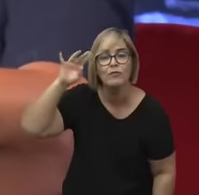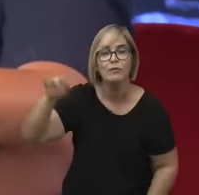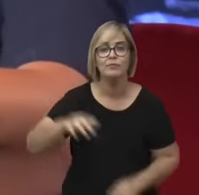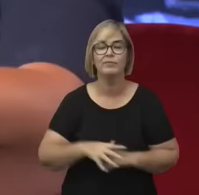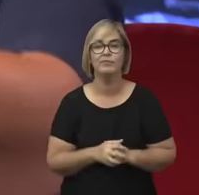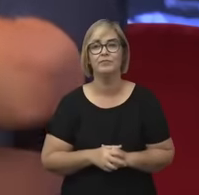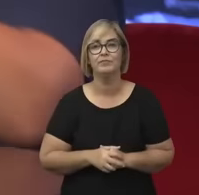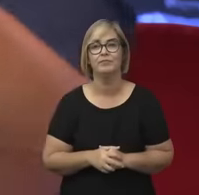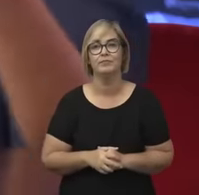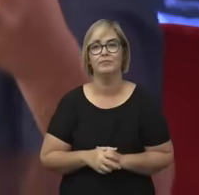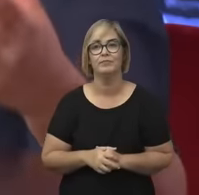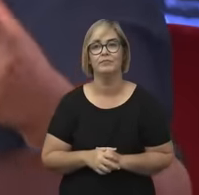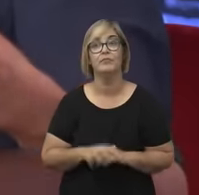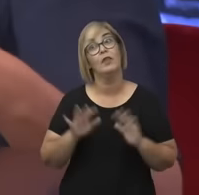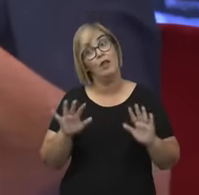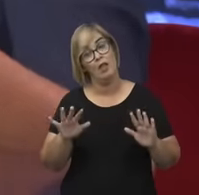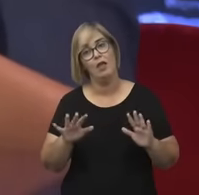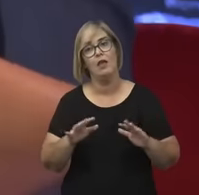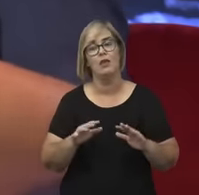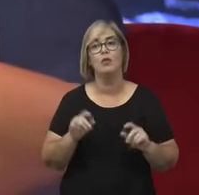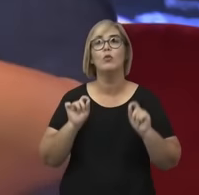E aí, por isso, é preciso